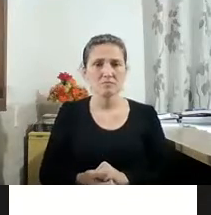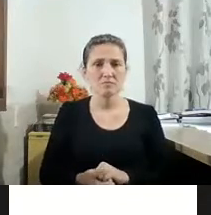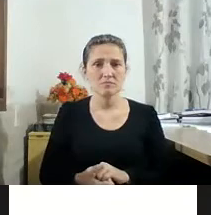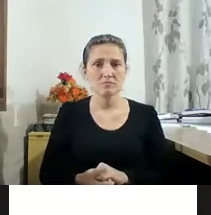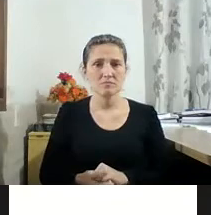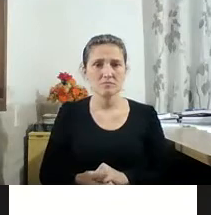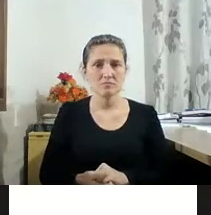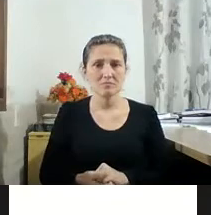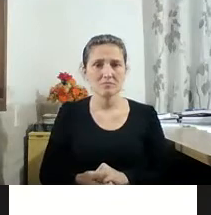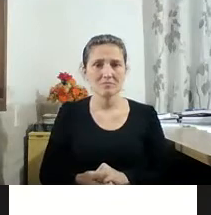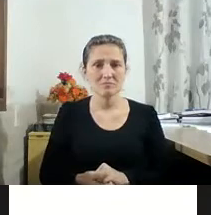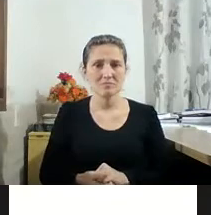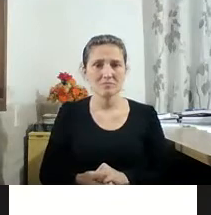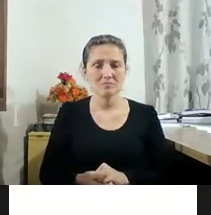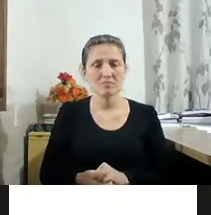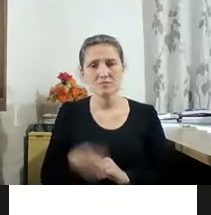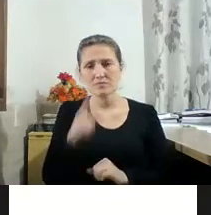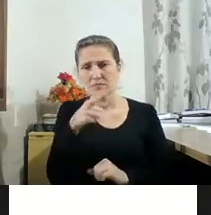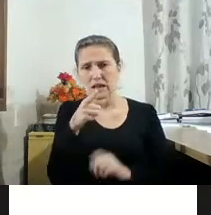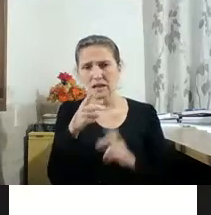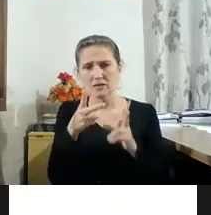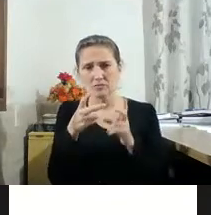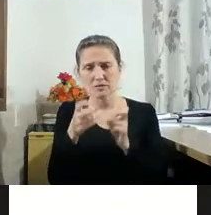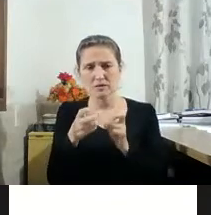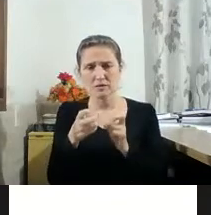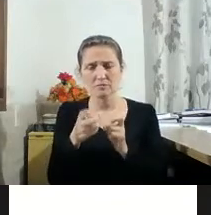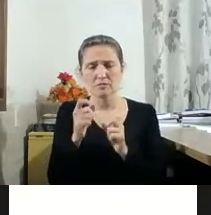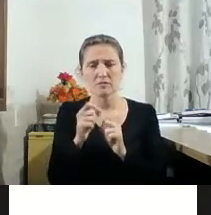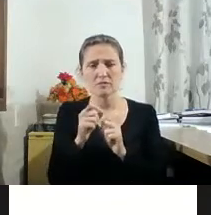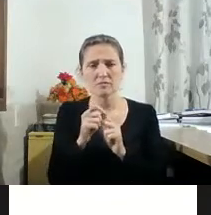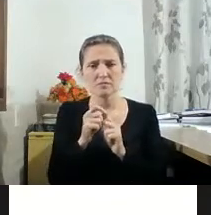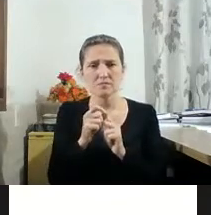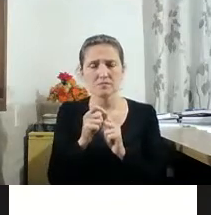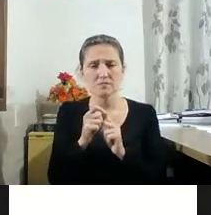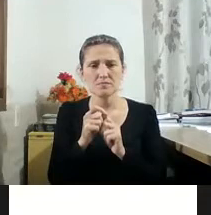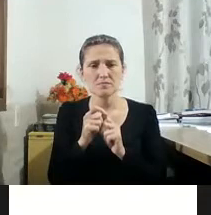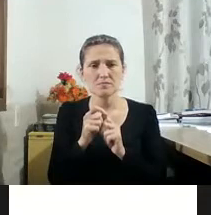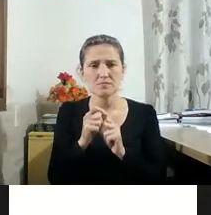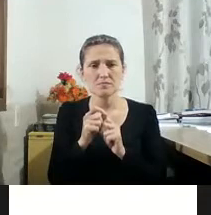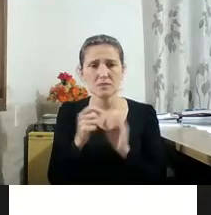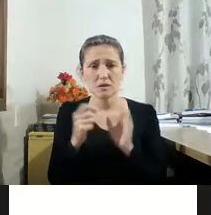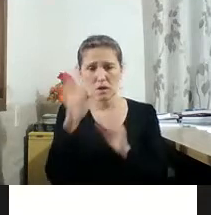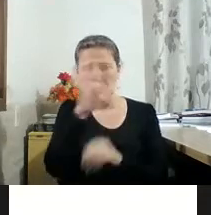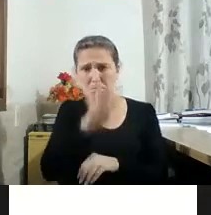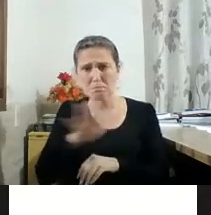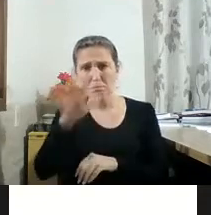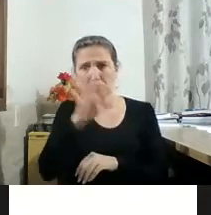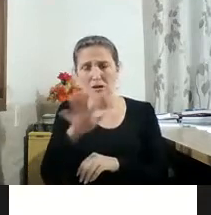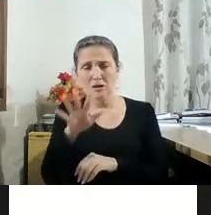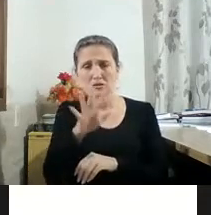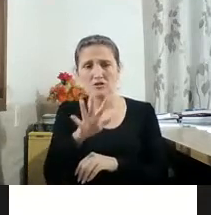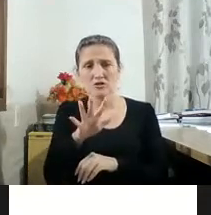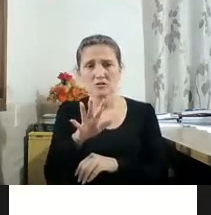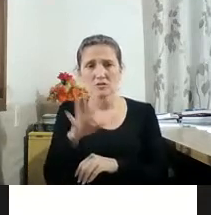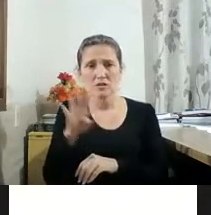E a gente, essa parte da... A gente traz uma imagem que o Boris